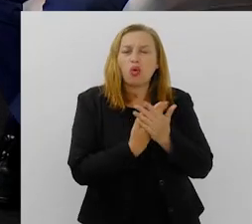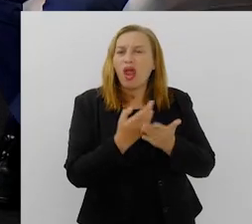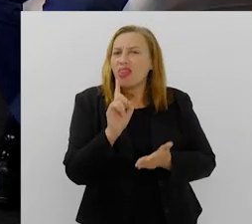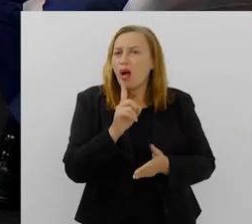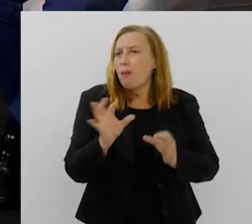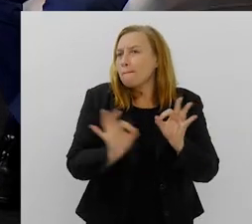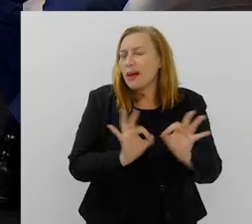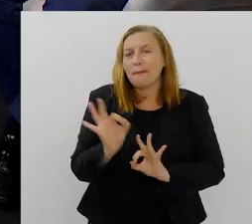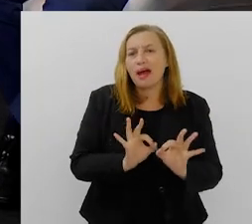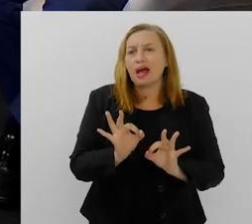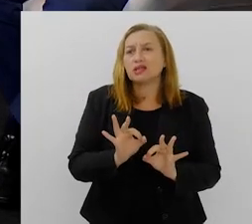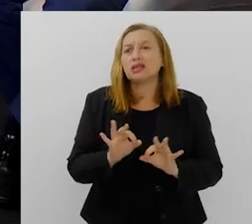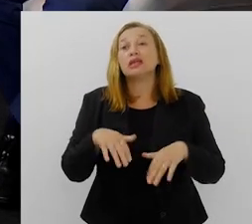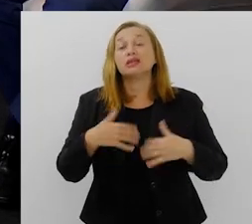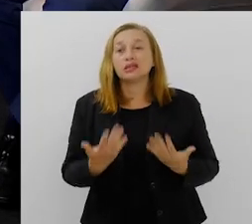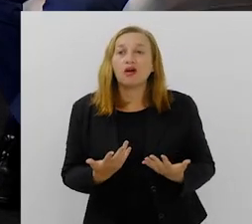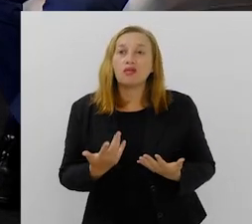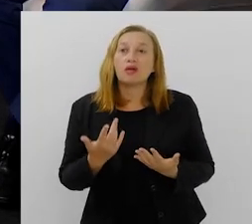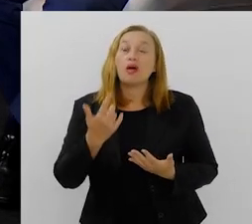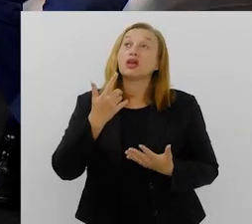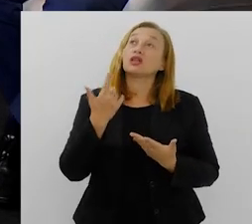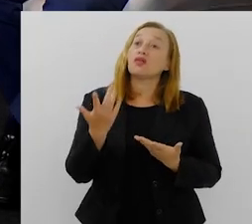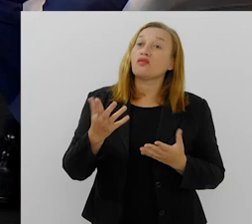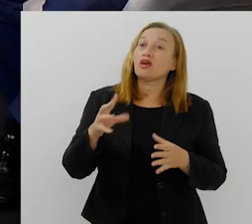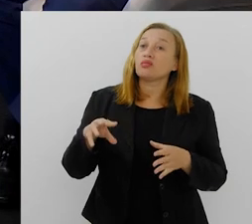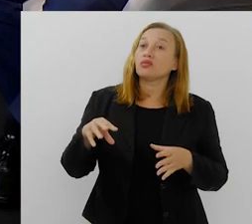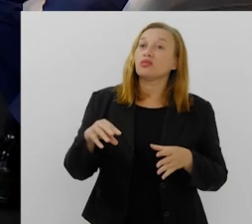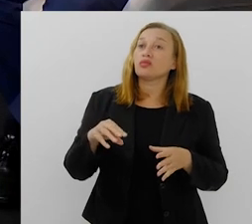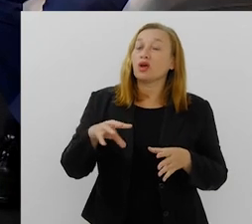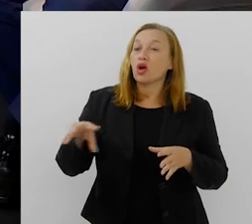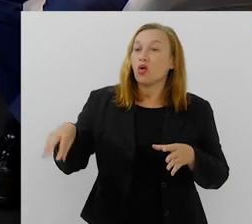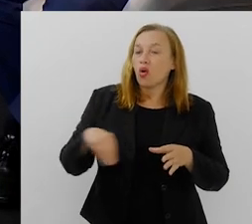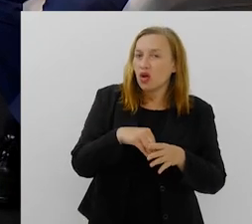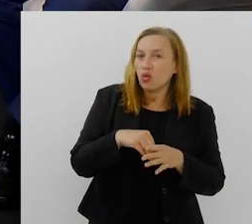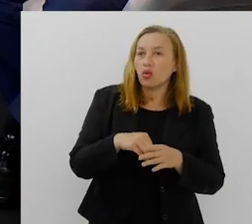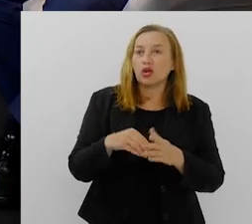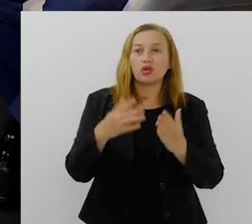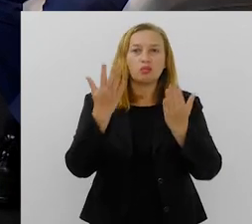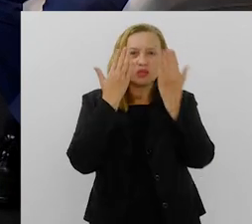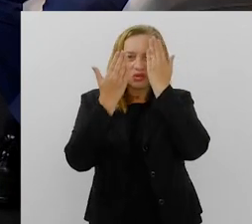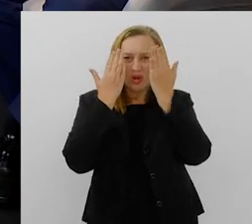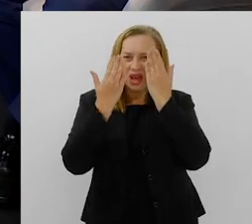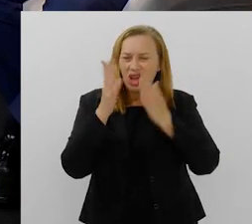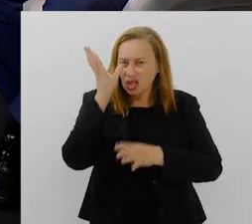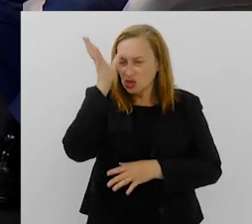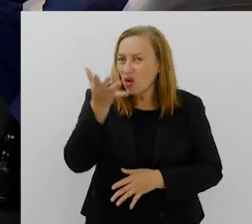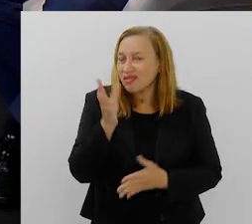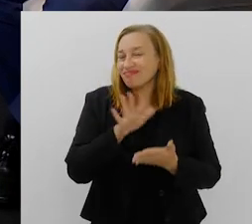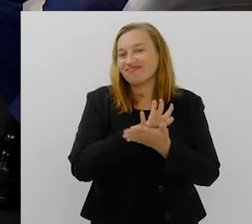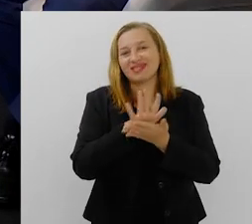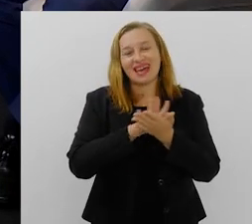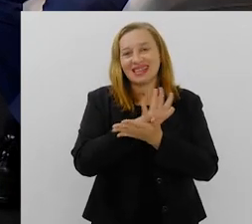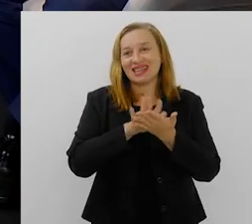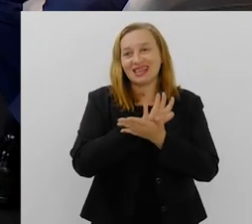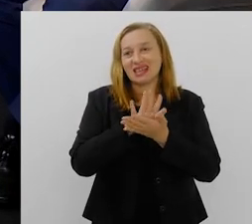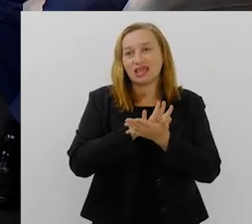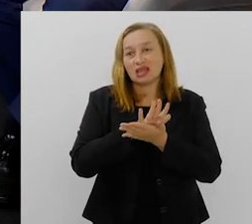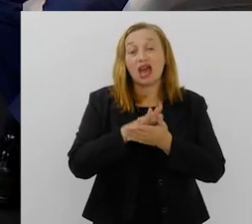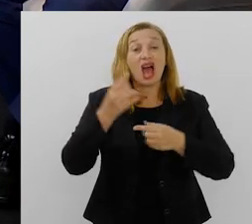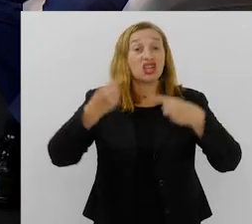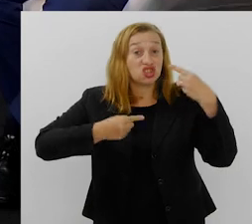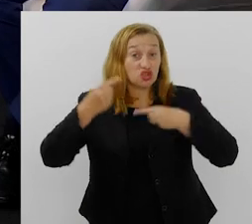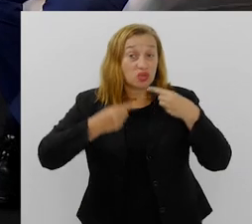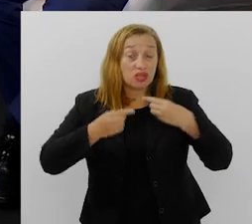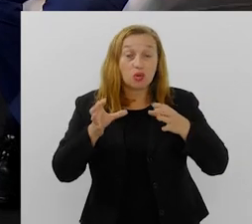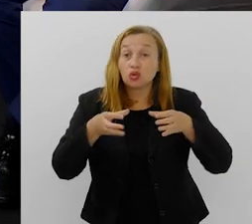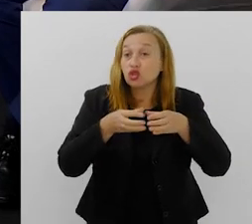preparado e aí vem e fala assim, então vamos colocar um psicólogo lá dentro. Não é a solução, não é a solução, é a discussão